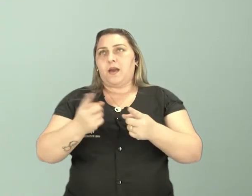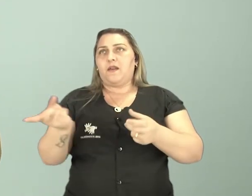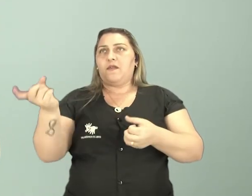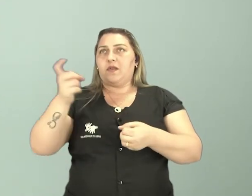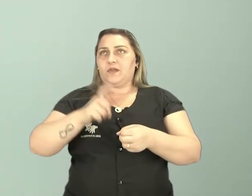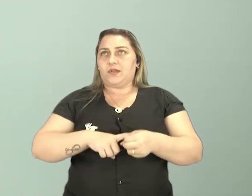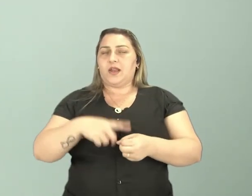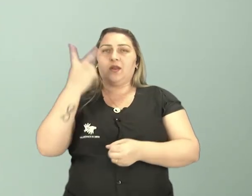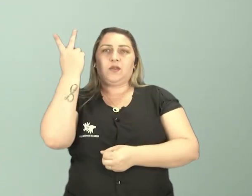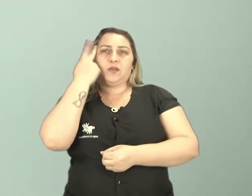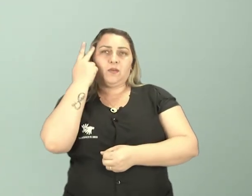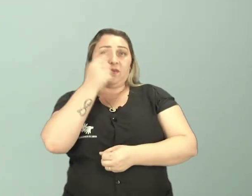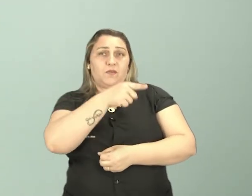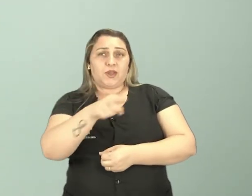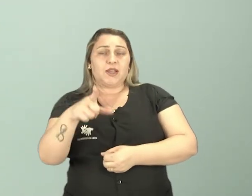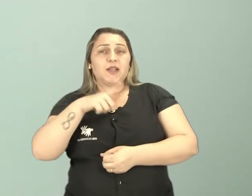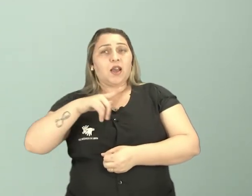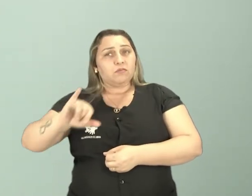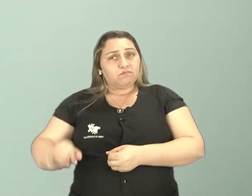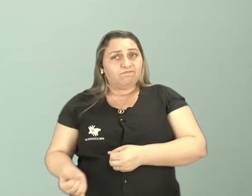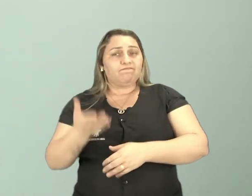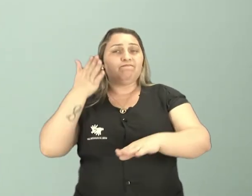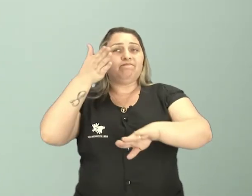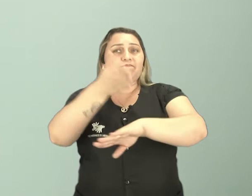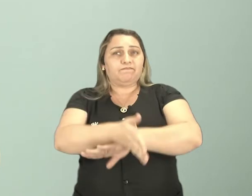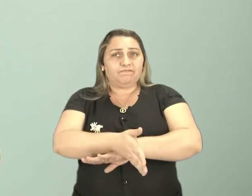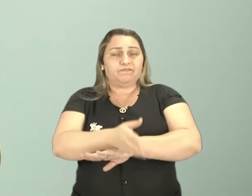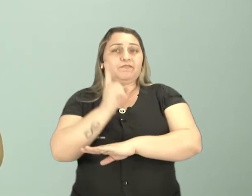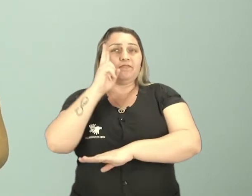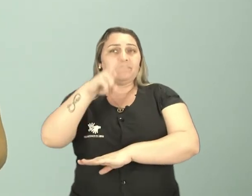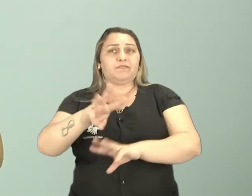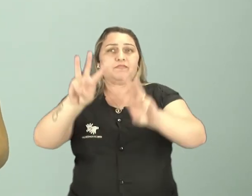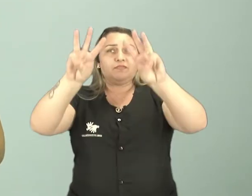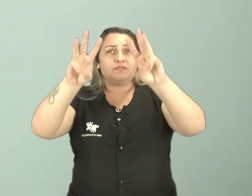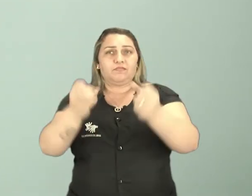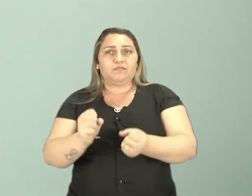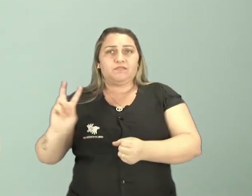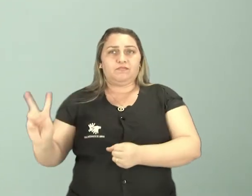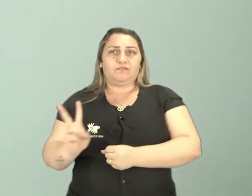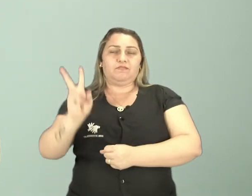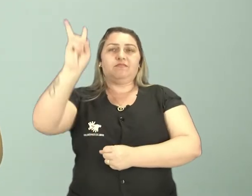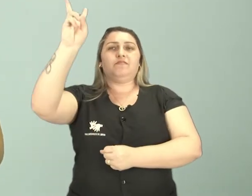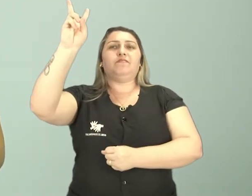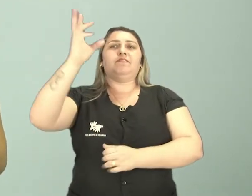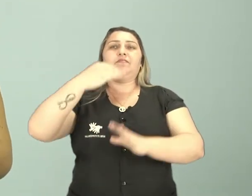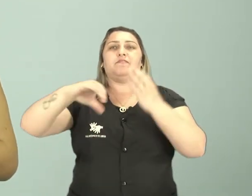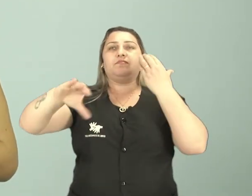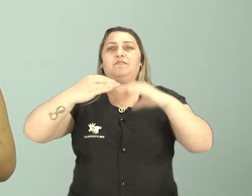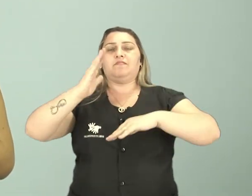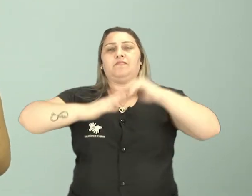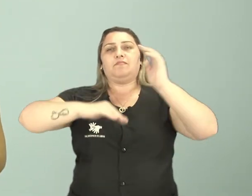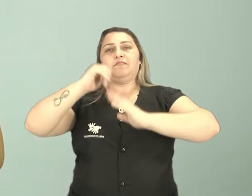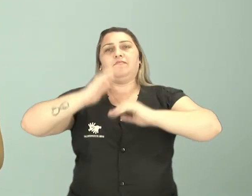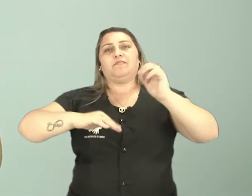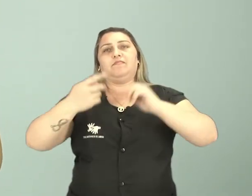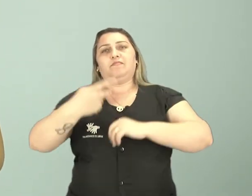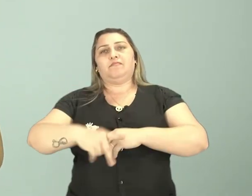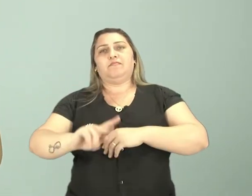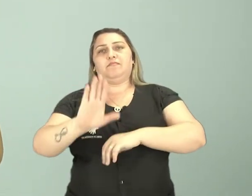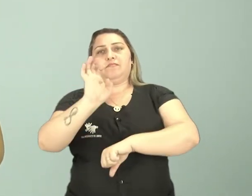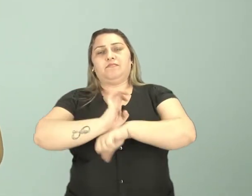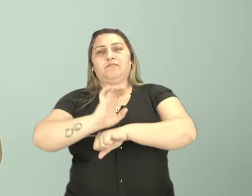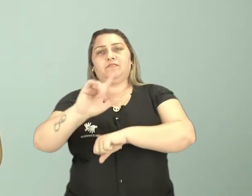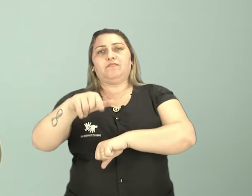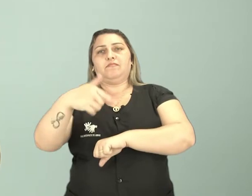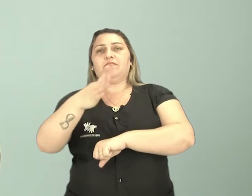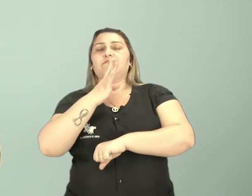trabalhado de uma outra forma. Mas assim que a gente voltar ao novo normal, quem sabe vocês tenham a oportunidade de ir lá ver um show, de valorizar